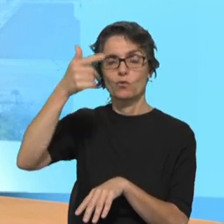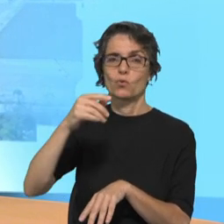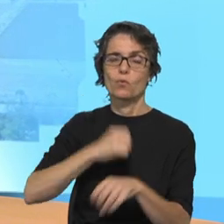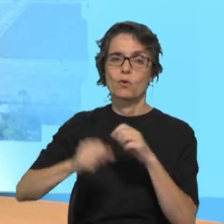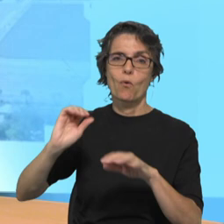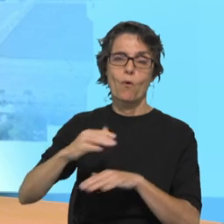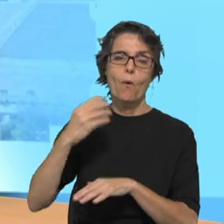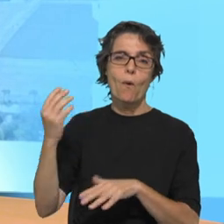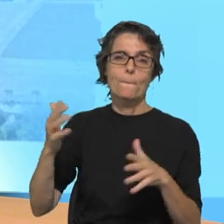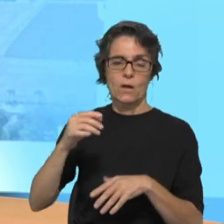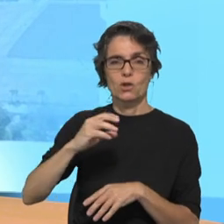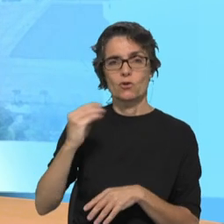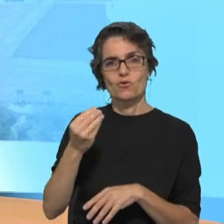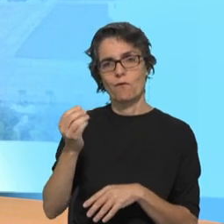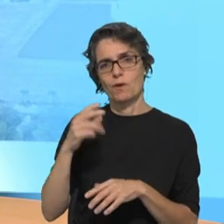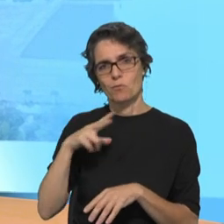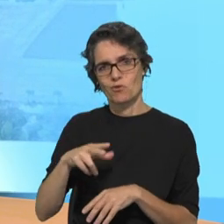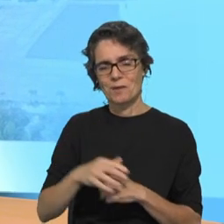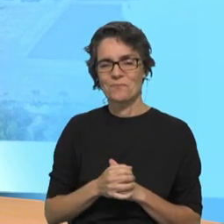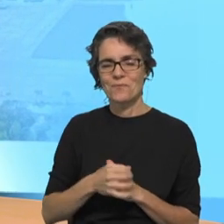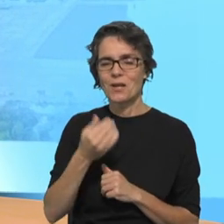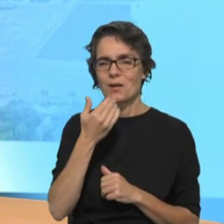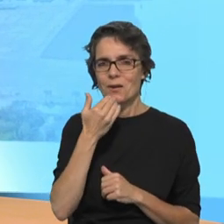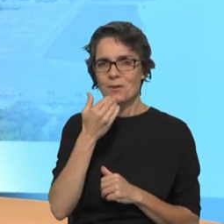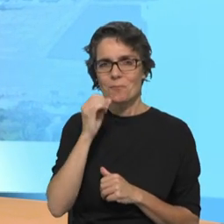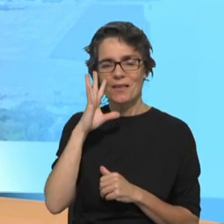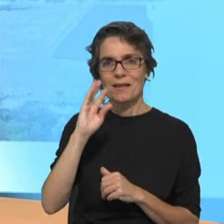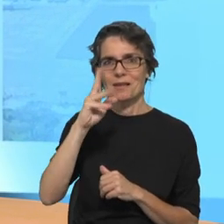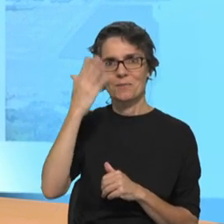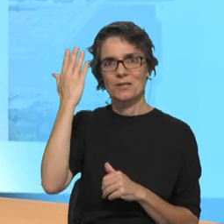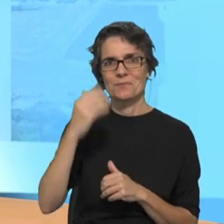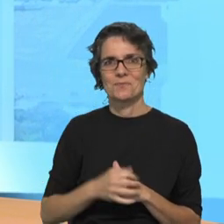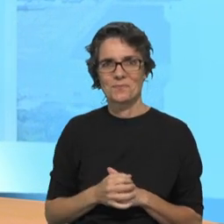juvenil português. Desejo-lhe uma ótima tarde e até amanhã se Deus quiser.